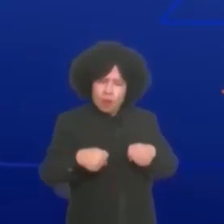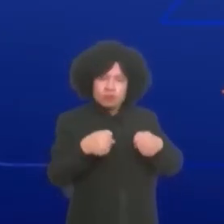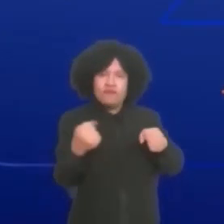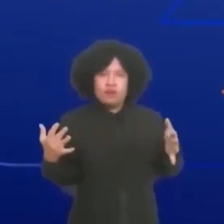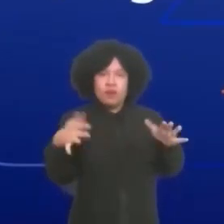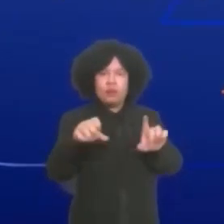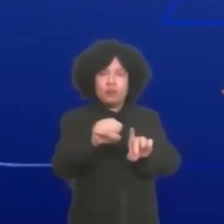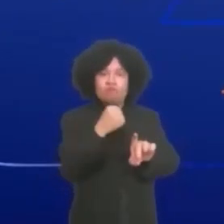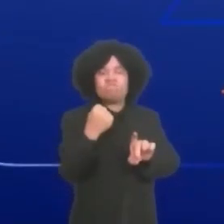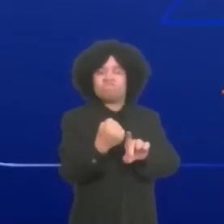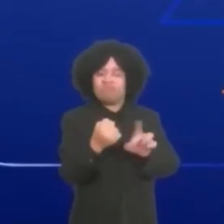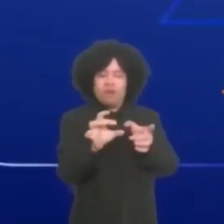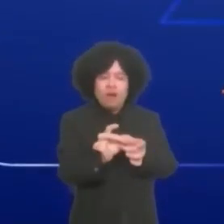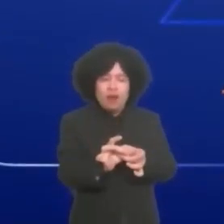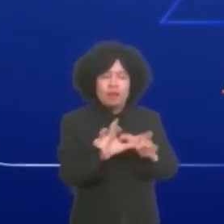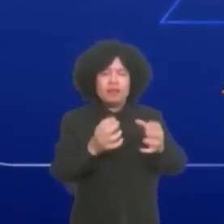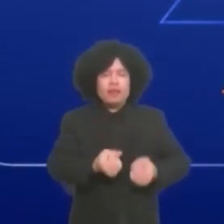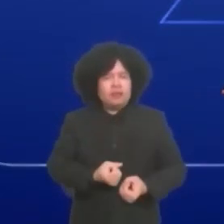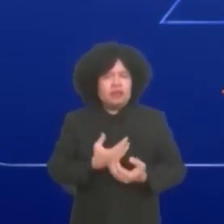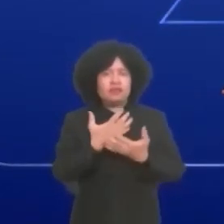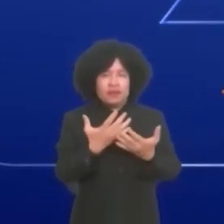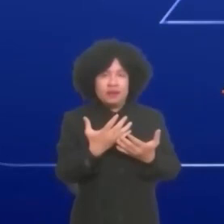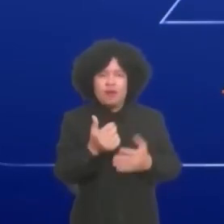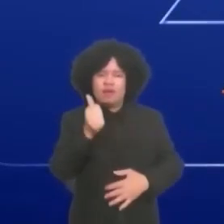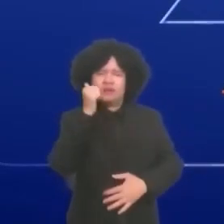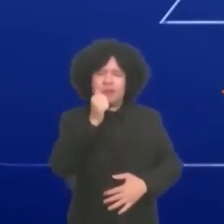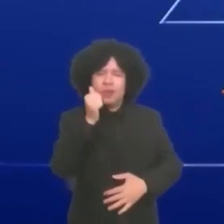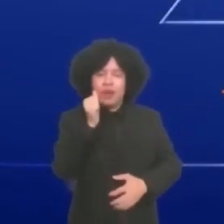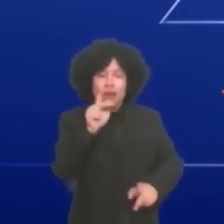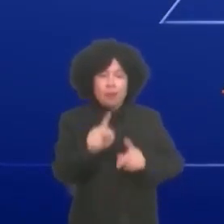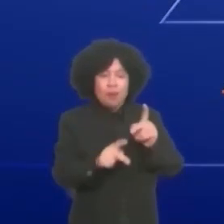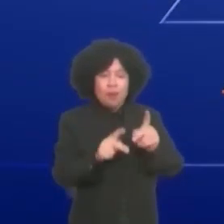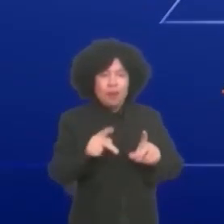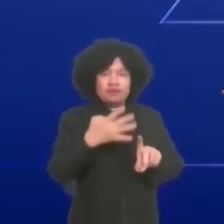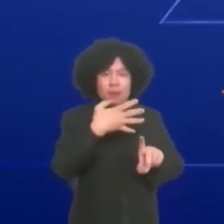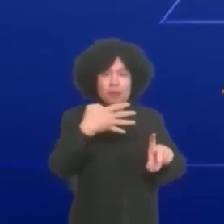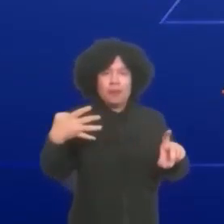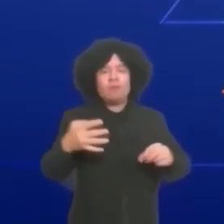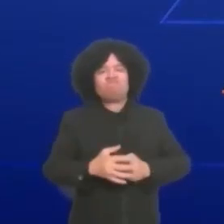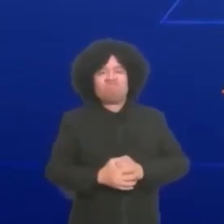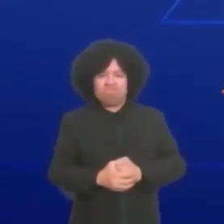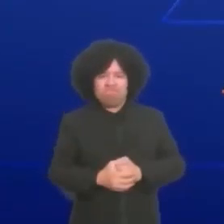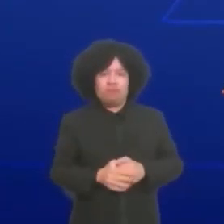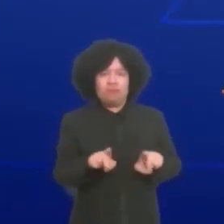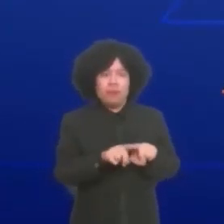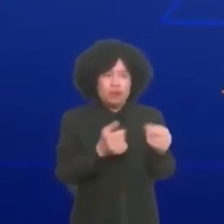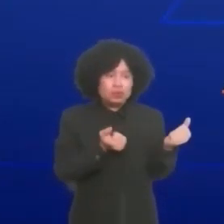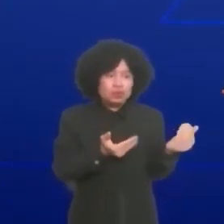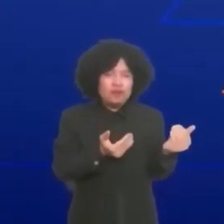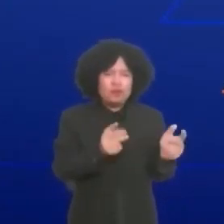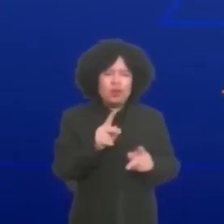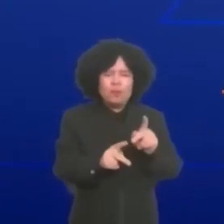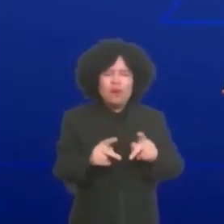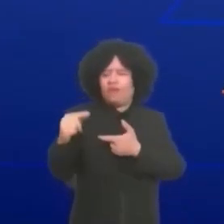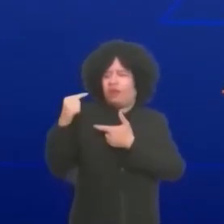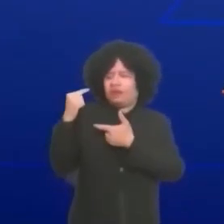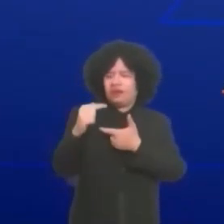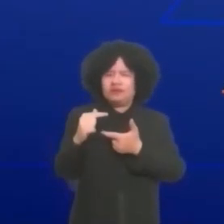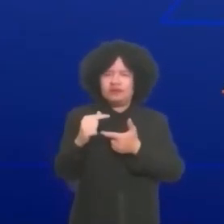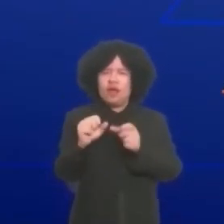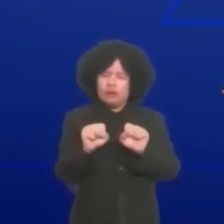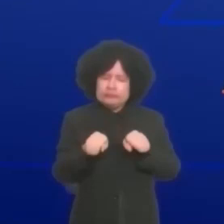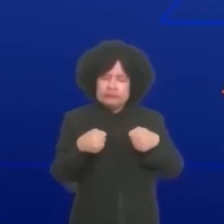Eu defendo a inclusão social, a liberdade de expressão, as mulheres, a população LGBTQI a mais, a juventude, os povos